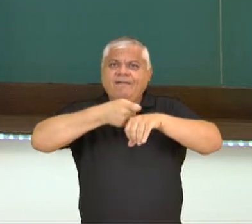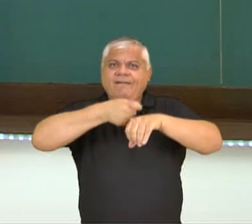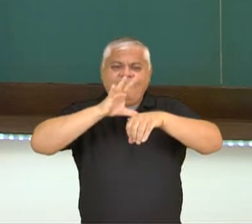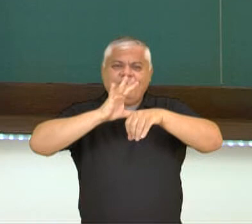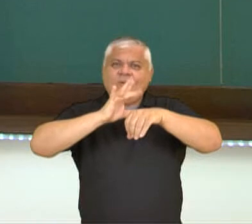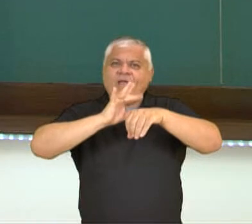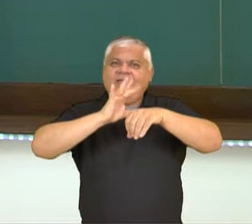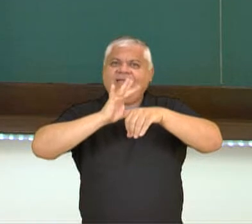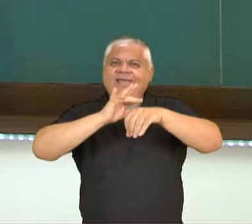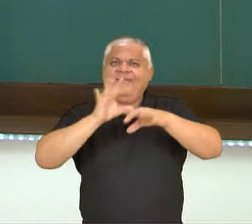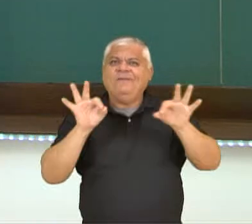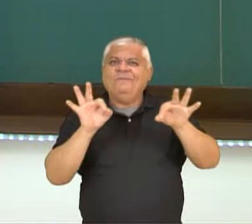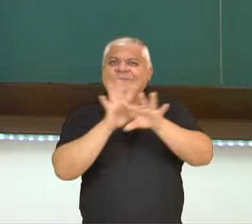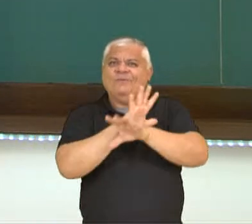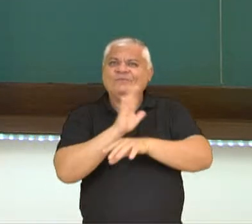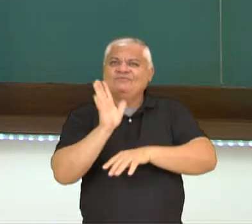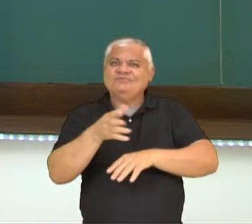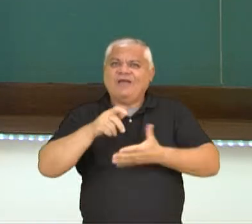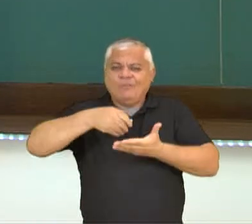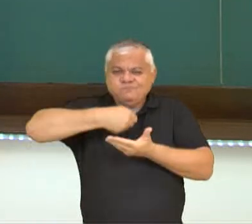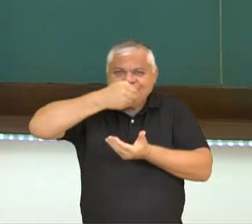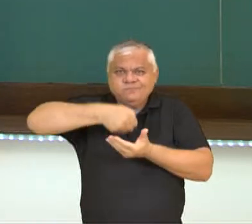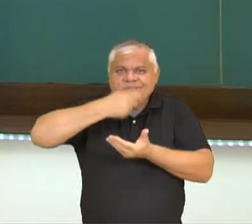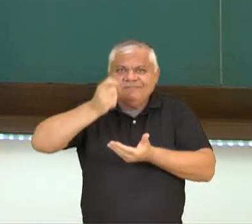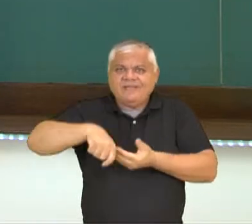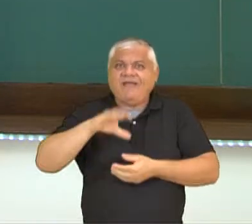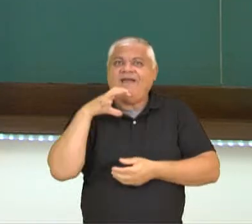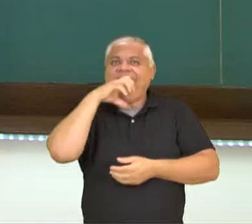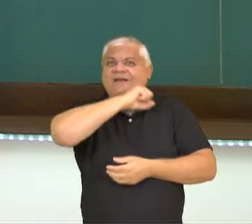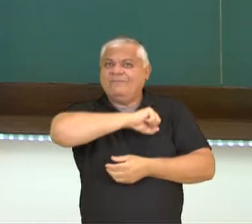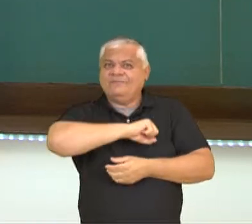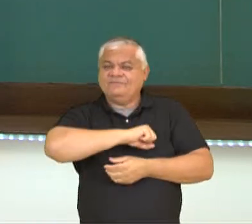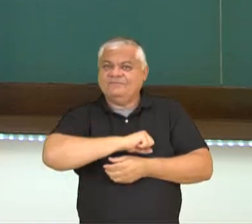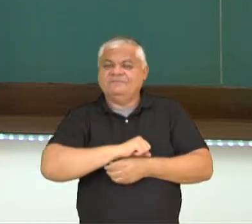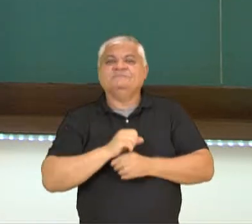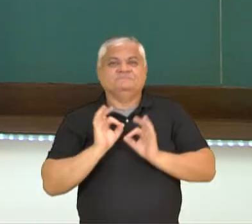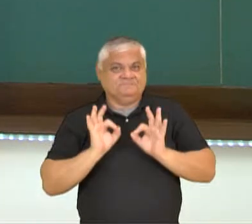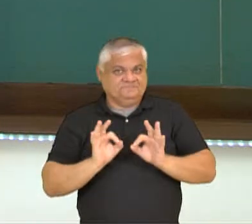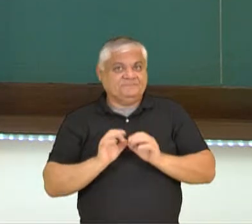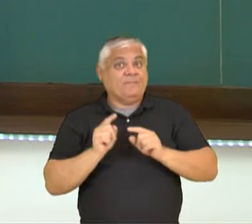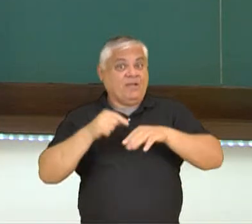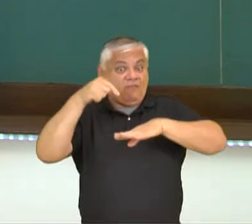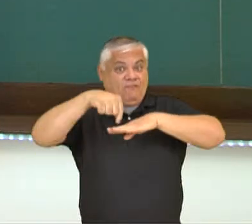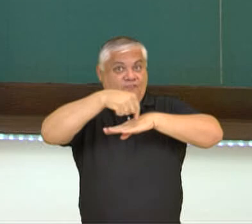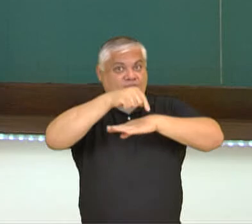abacate amadureça mais rapidamente, só que esse saco não pode ter furos, certo?